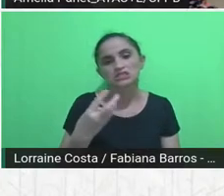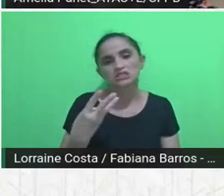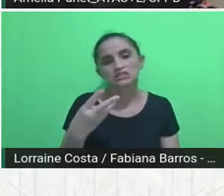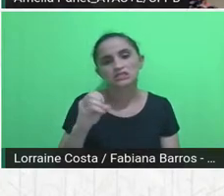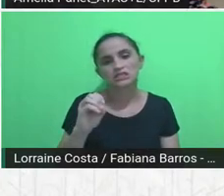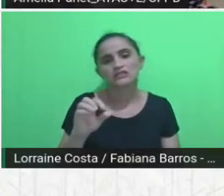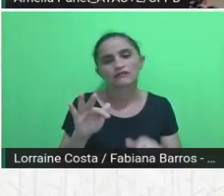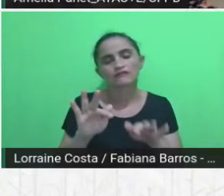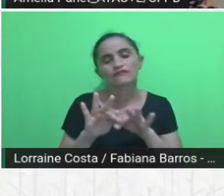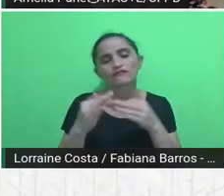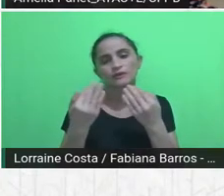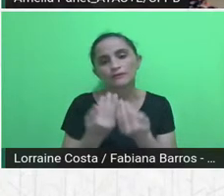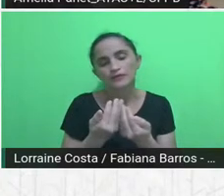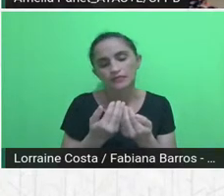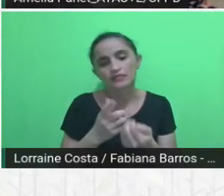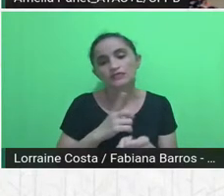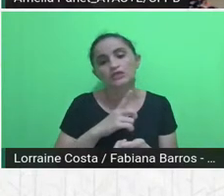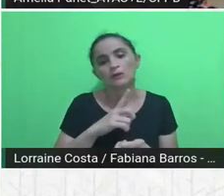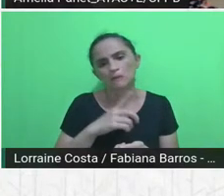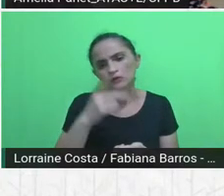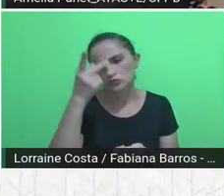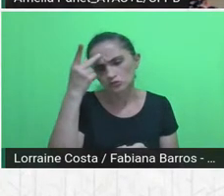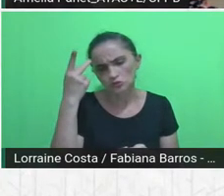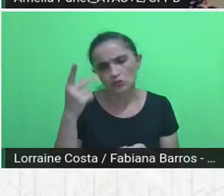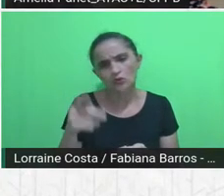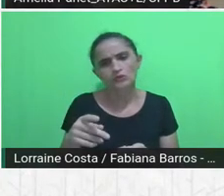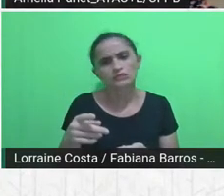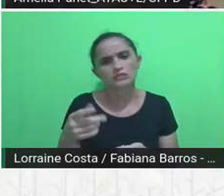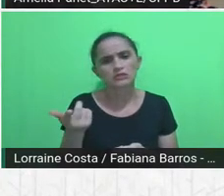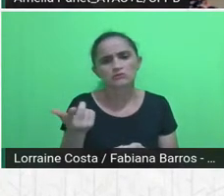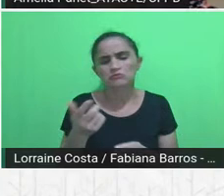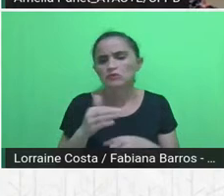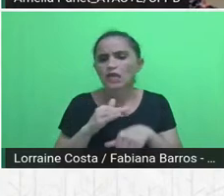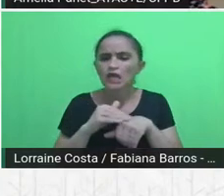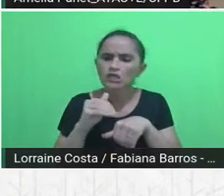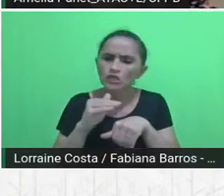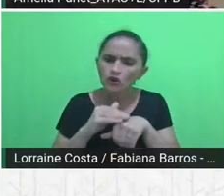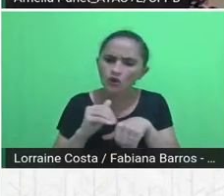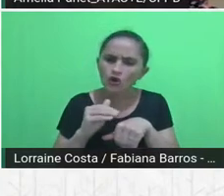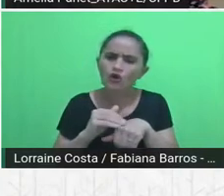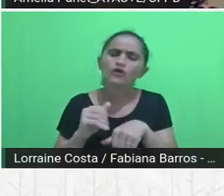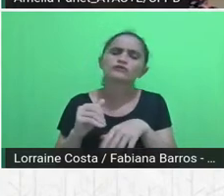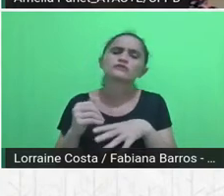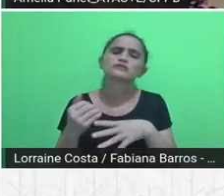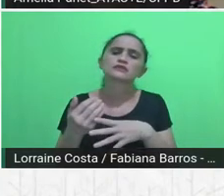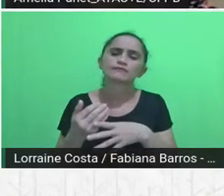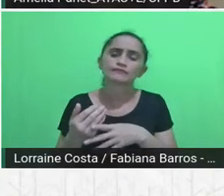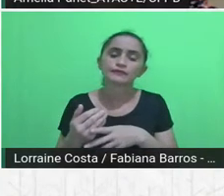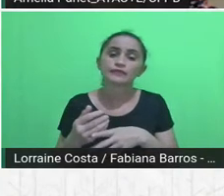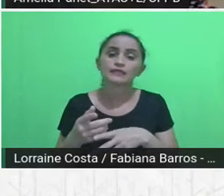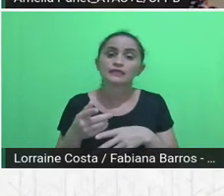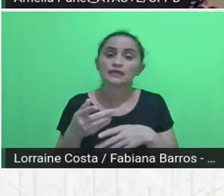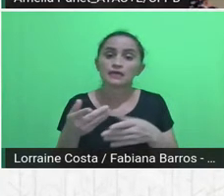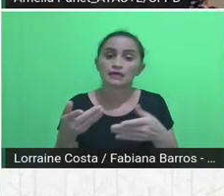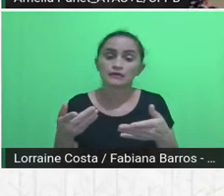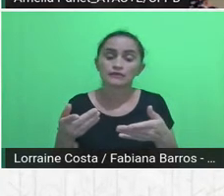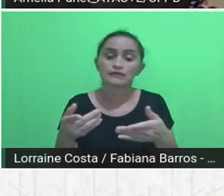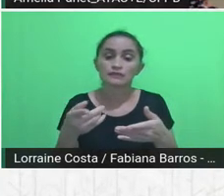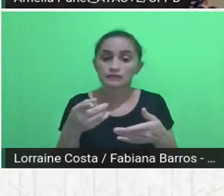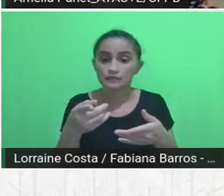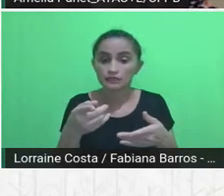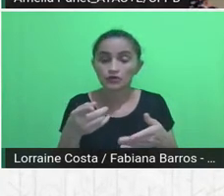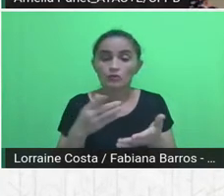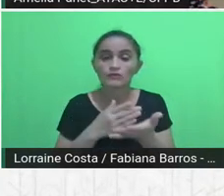muito acolhedores, isso é muito importante, e passou por um processo de regularização fundiária no